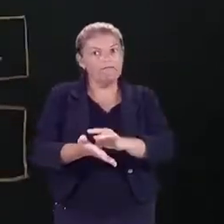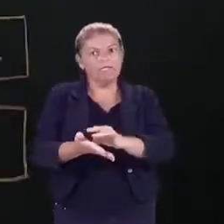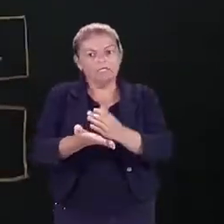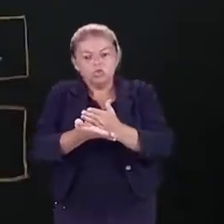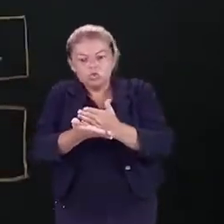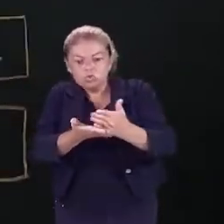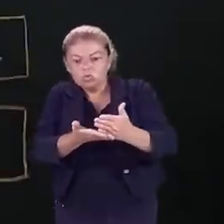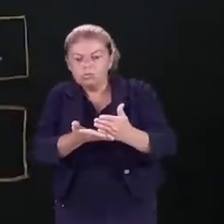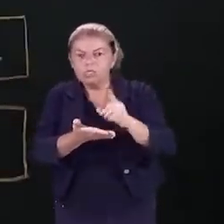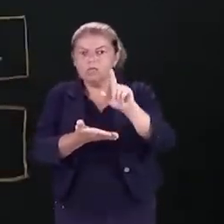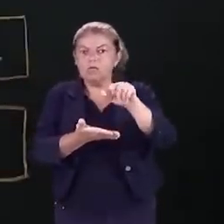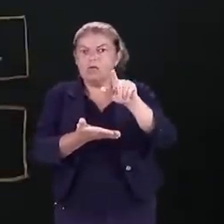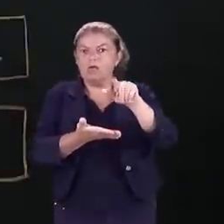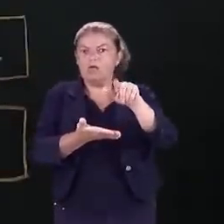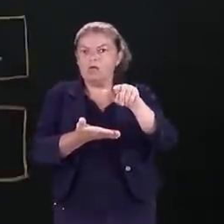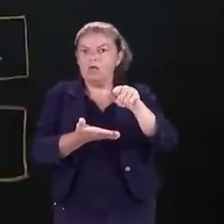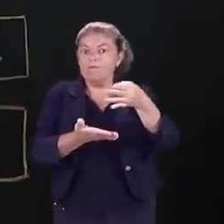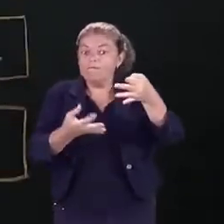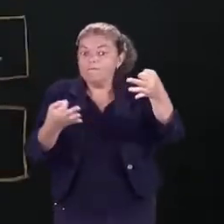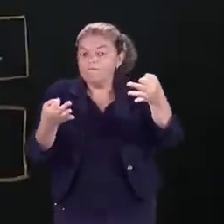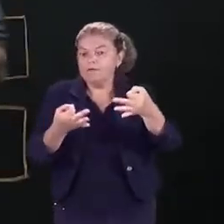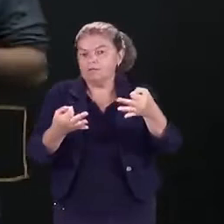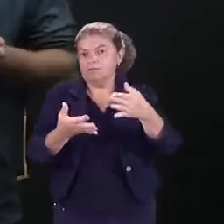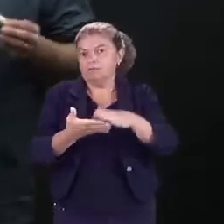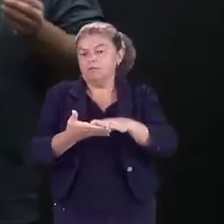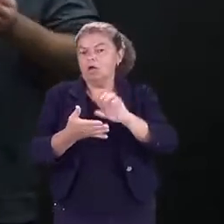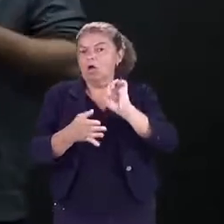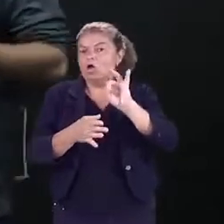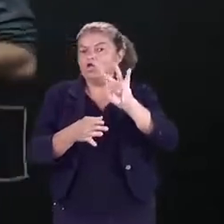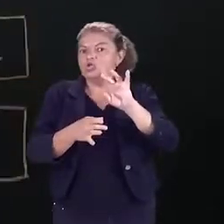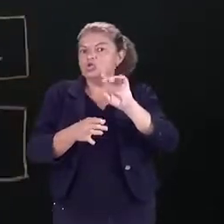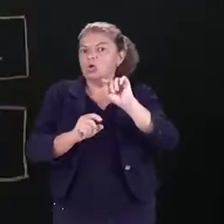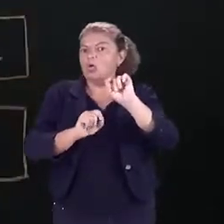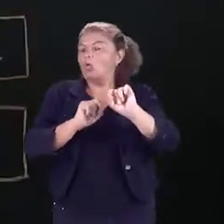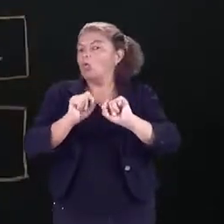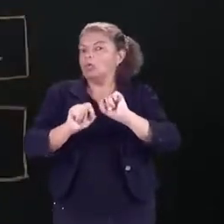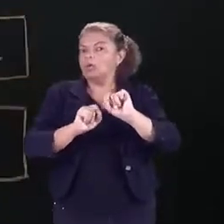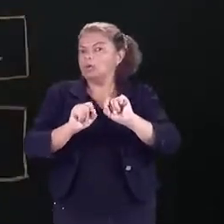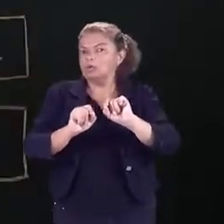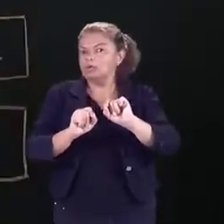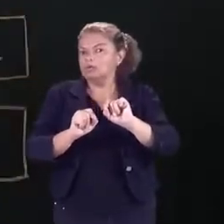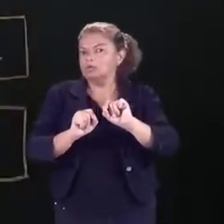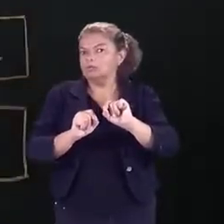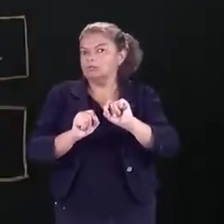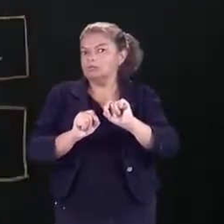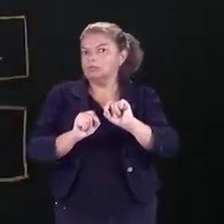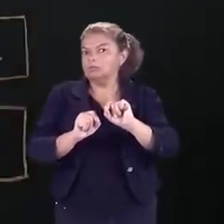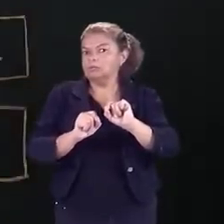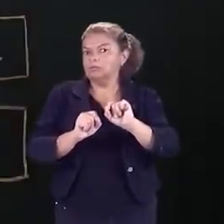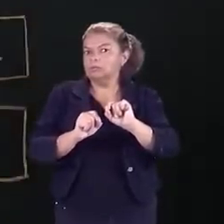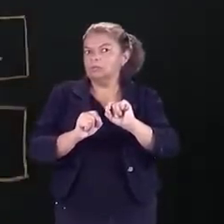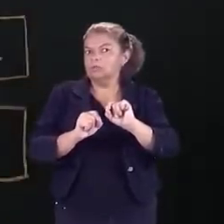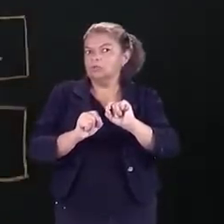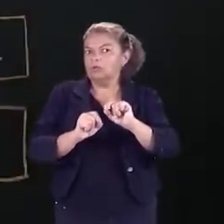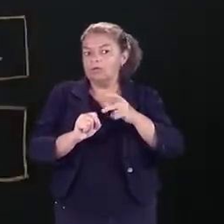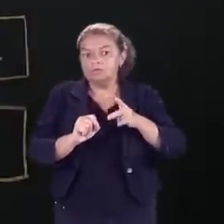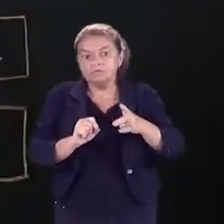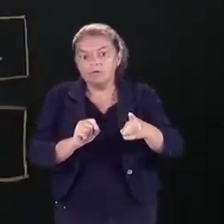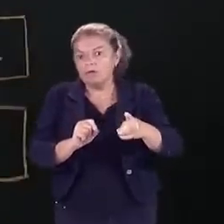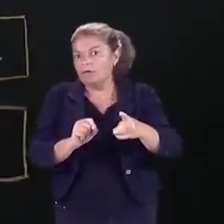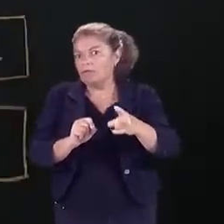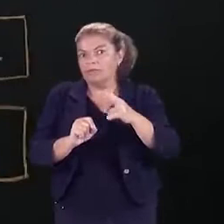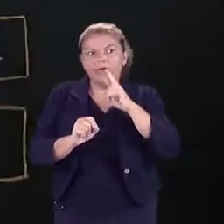inicialmente, é o nosso radicando. Só que essa ideia, ela não funciona para a raiz quadrada de 2.